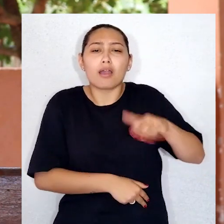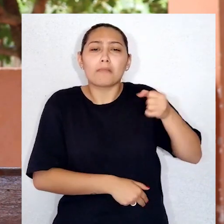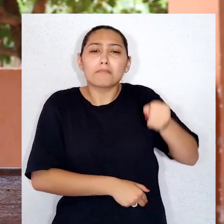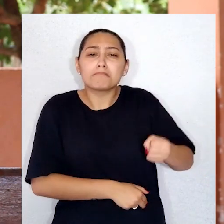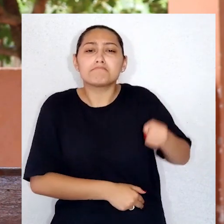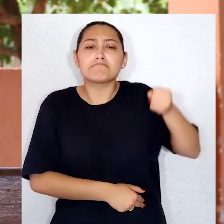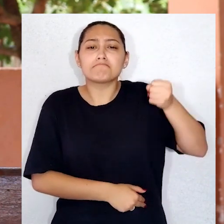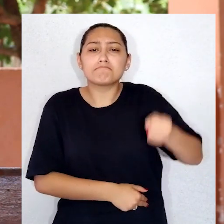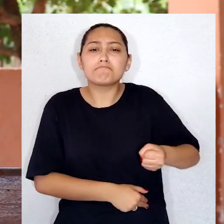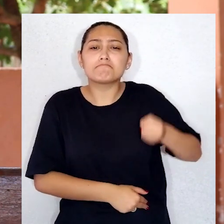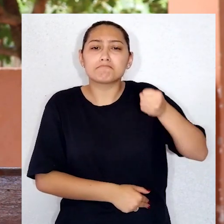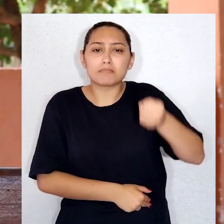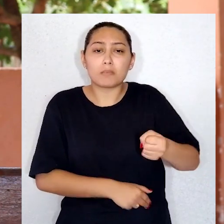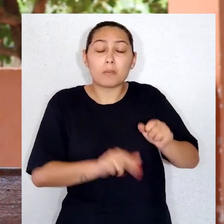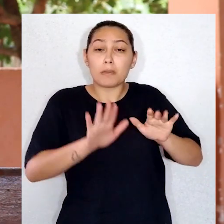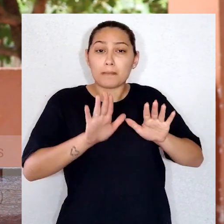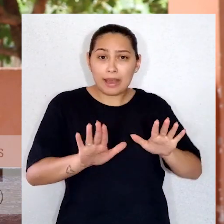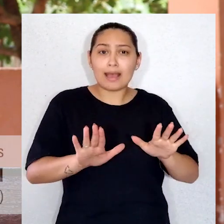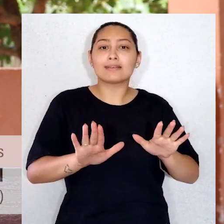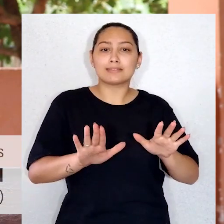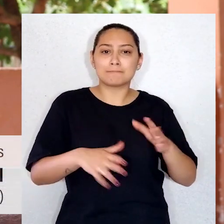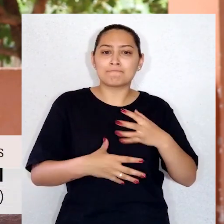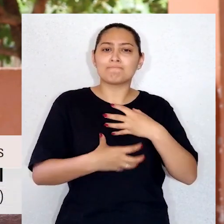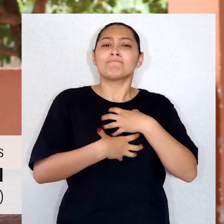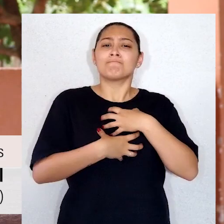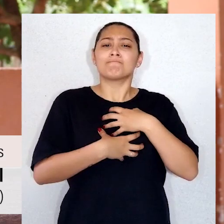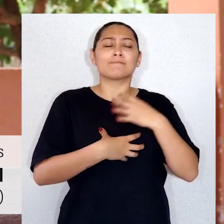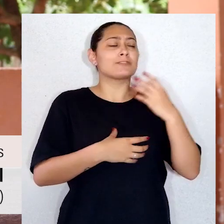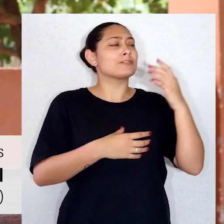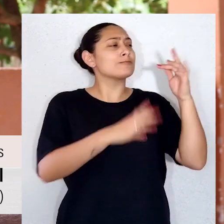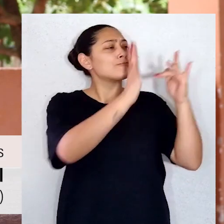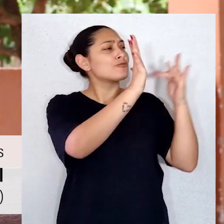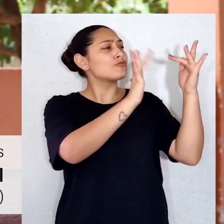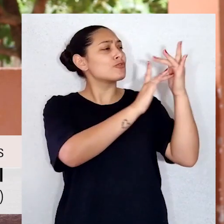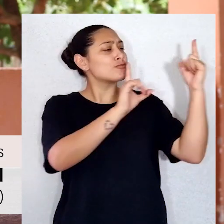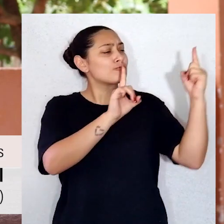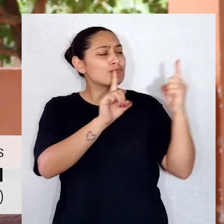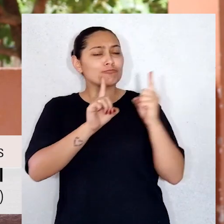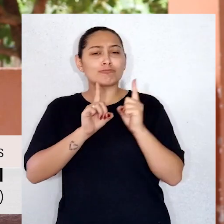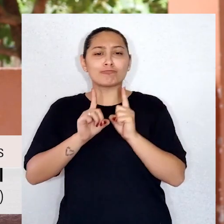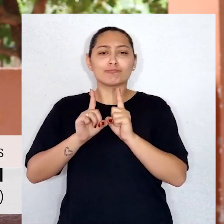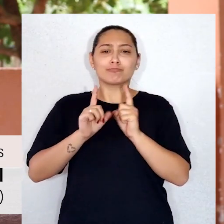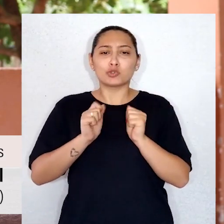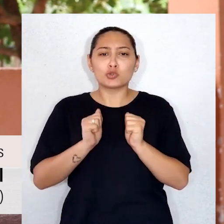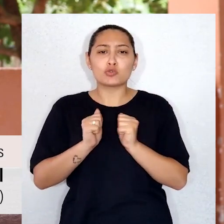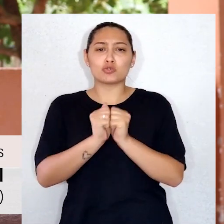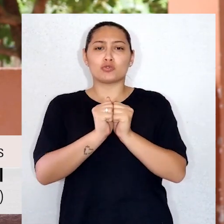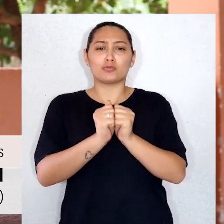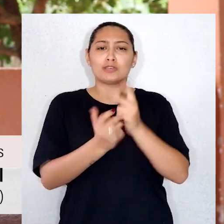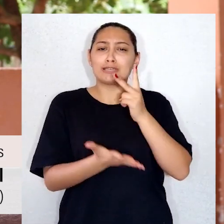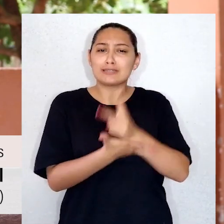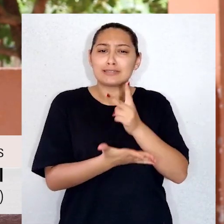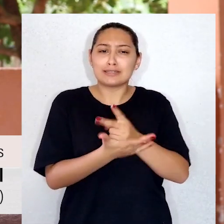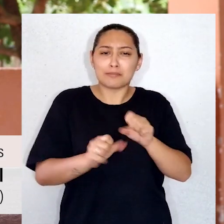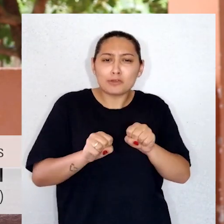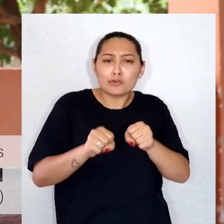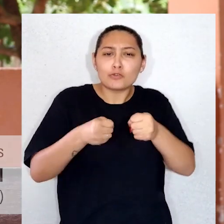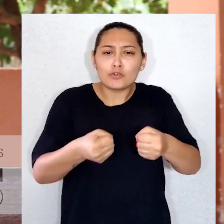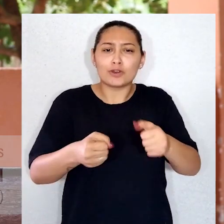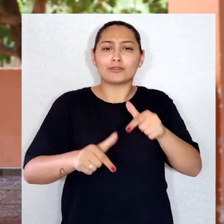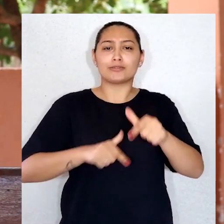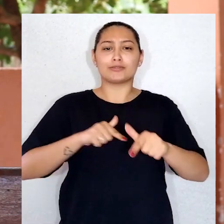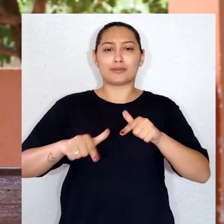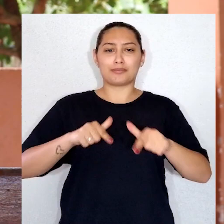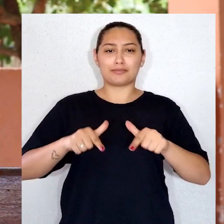para pastoral e tudo, mas mesmo com isso eu sinto que Jesus está comigo. Eu faço todo esse